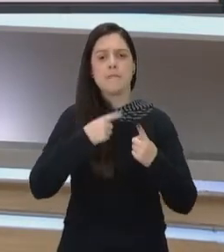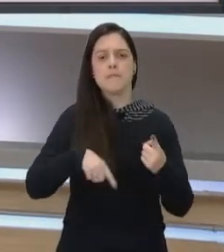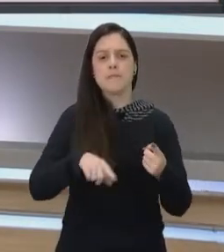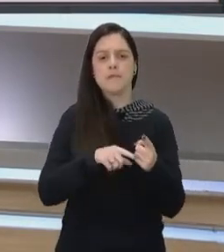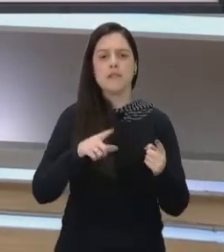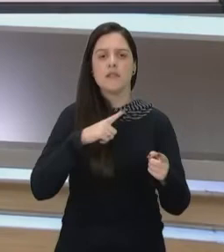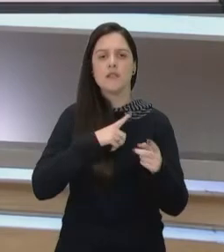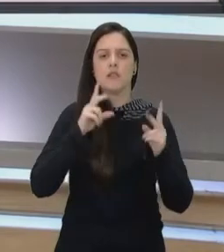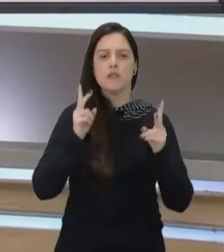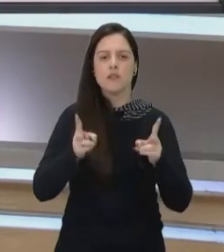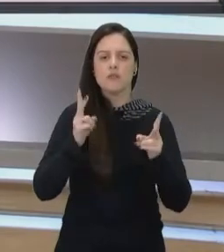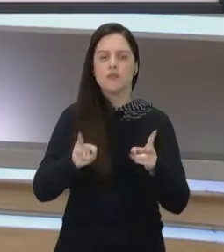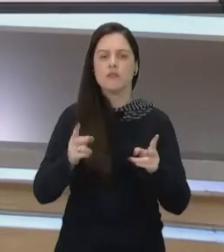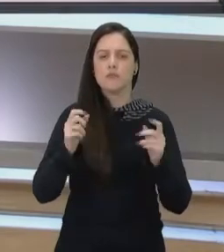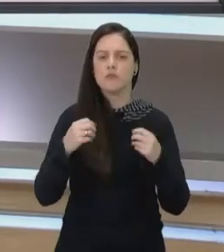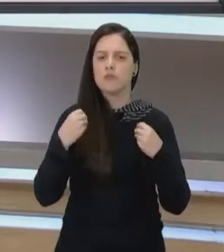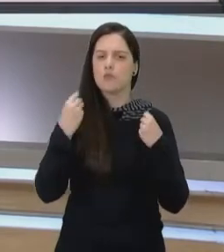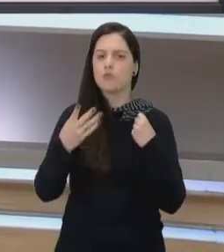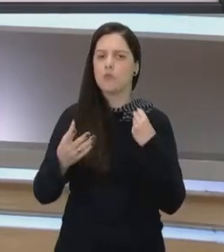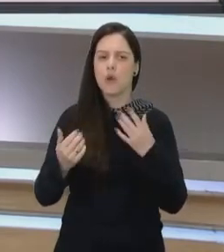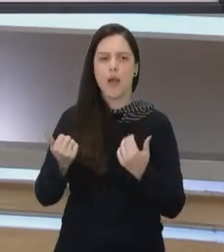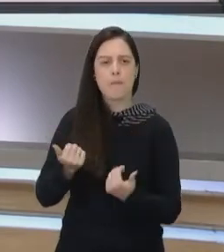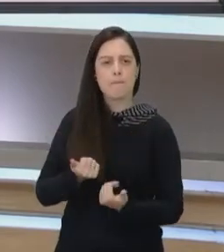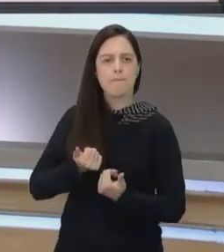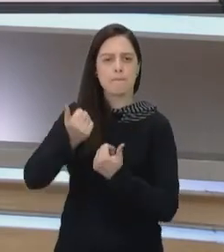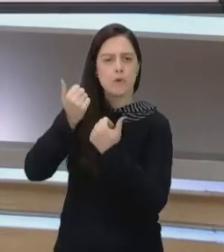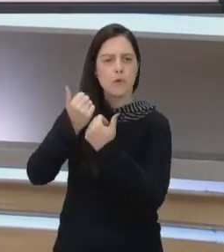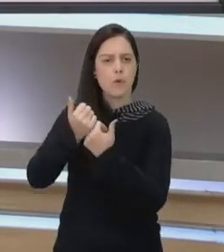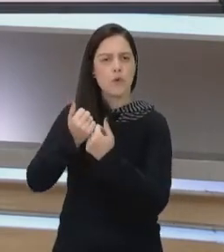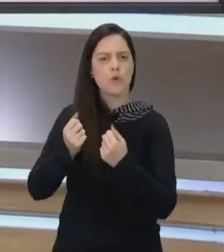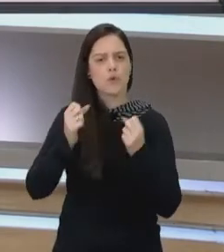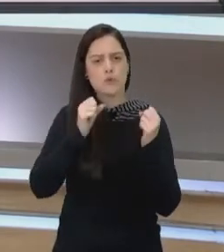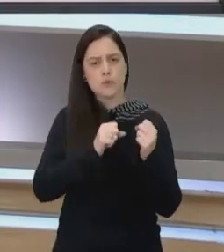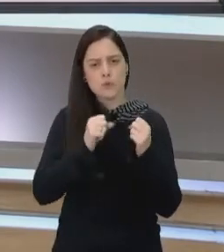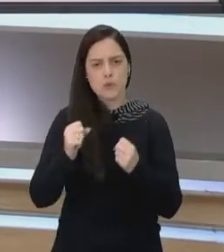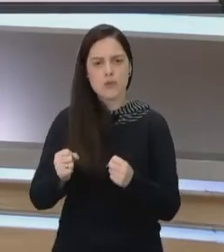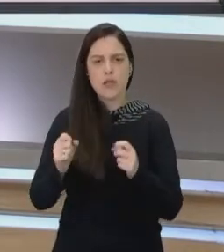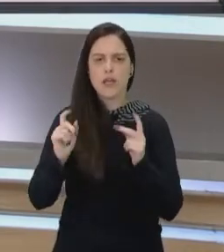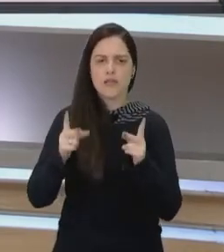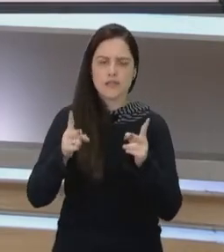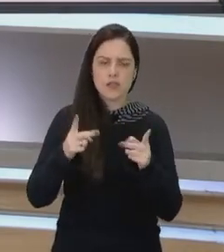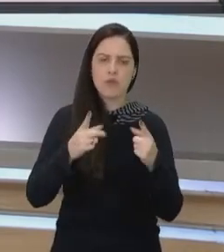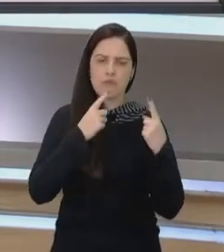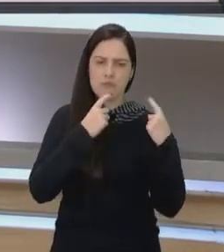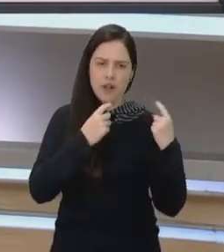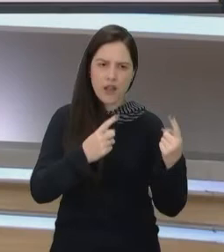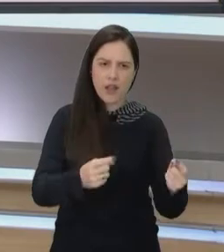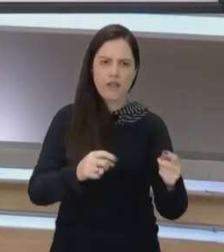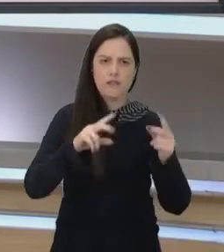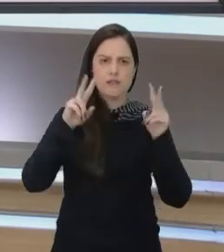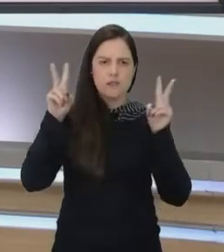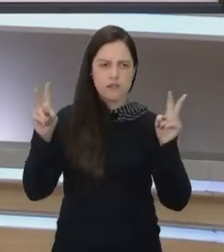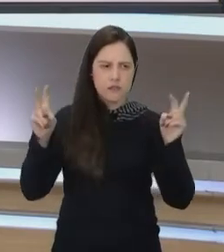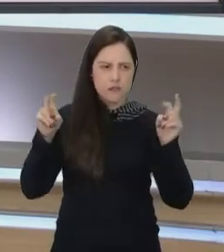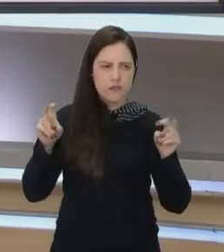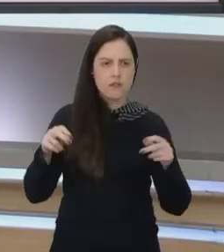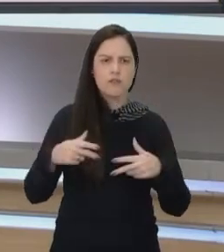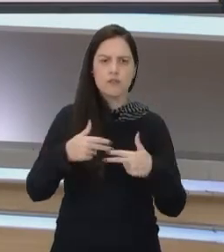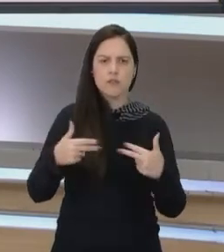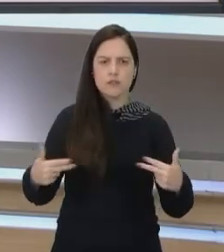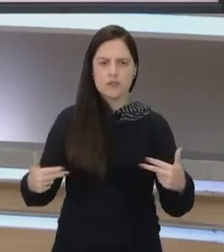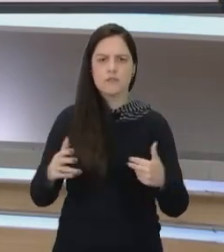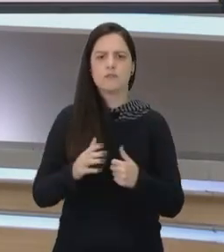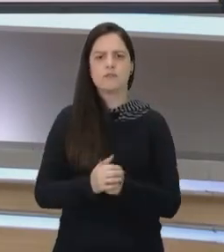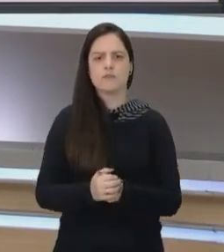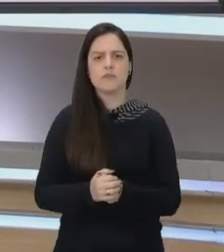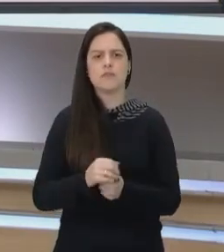de sempre precisar se impor com poder, com agressividade, com violência, de não demonstrar sentimentos de vulnerabilidade,